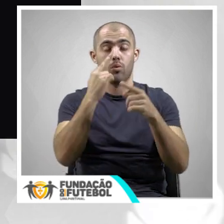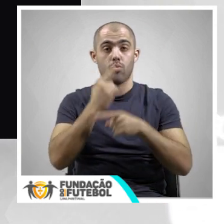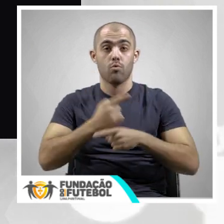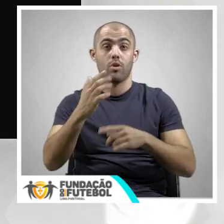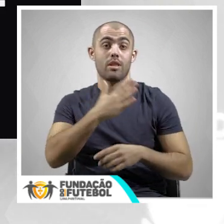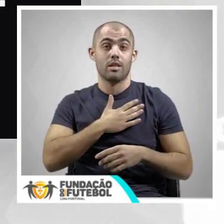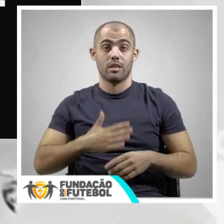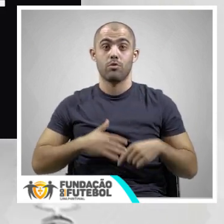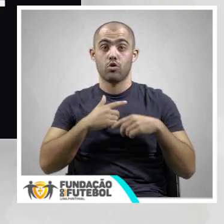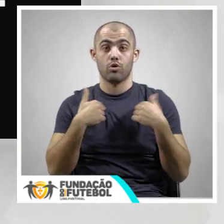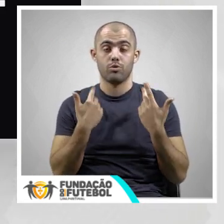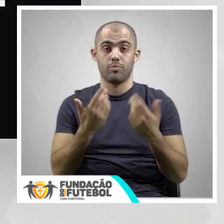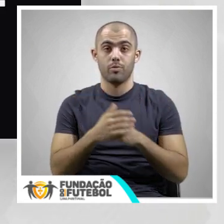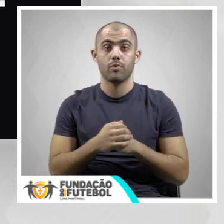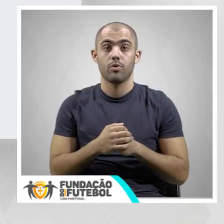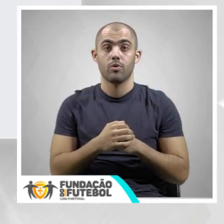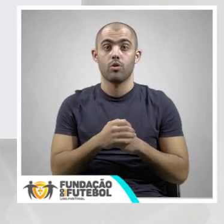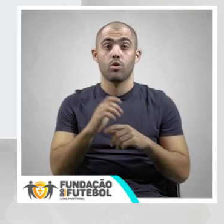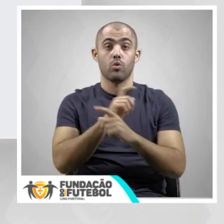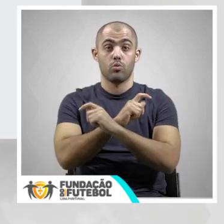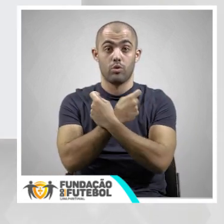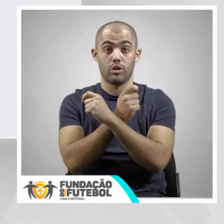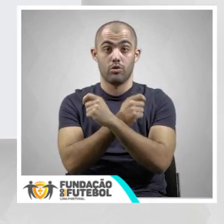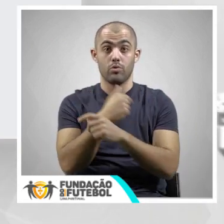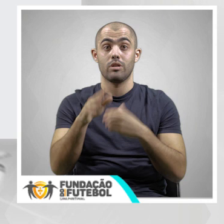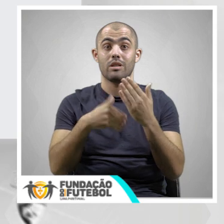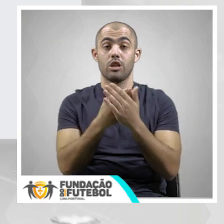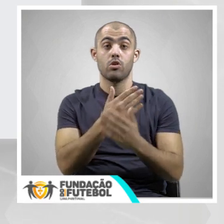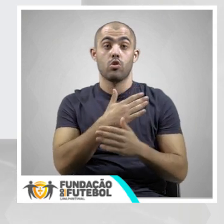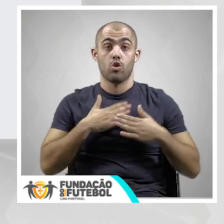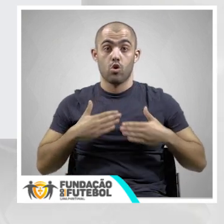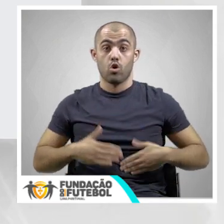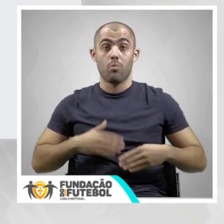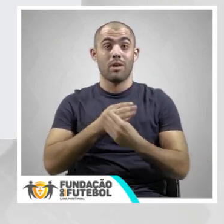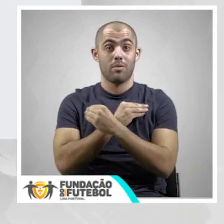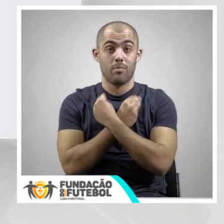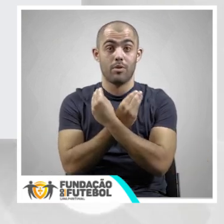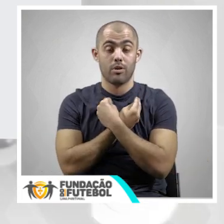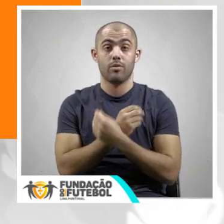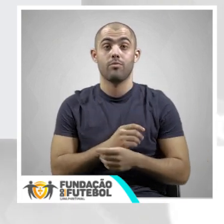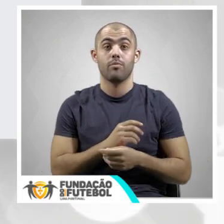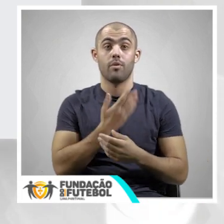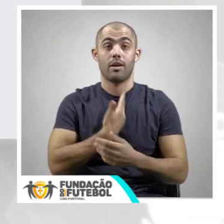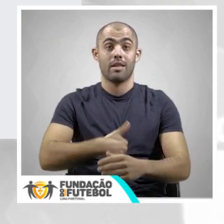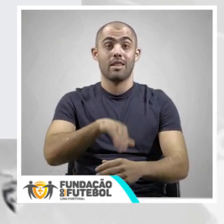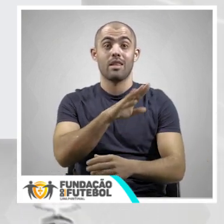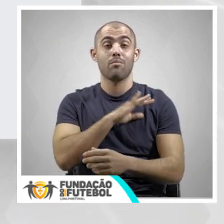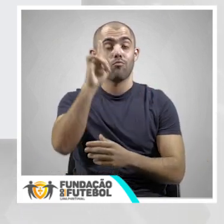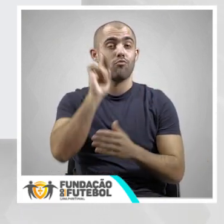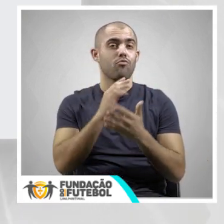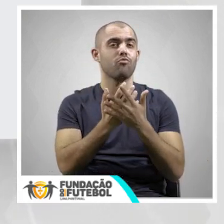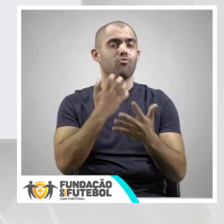divulgam nas camisolas. O Leixões promoveu recolha solidária de vestuário e brinquedos. A Académica